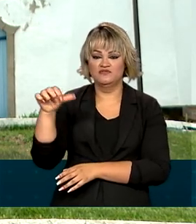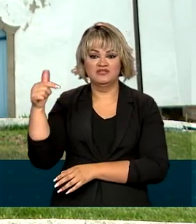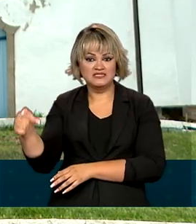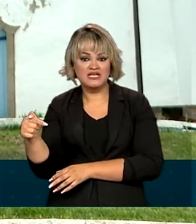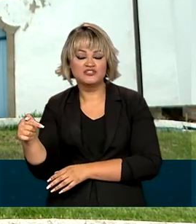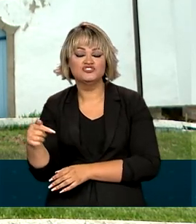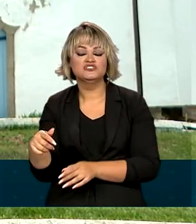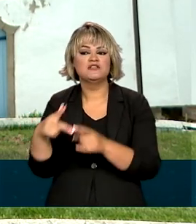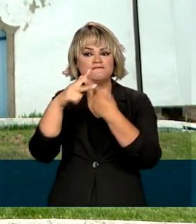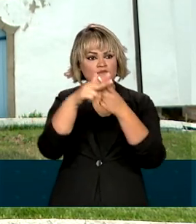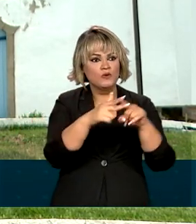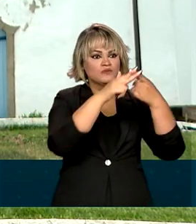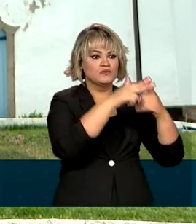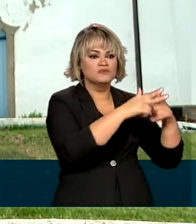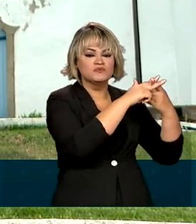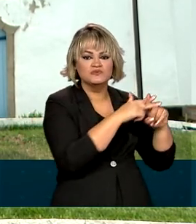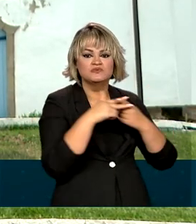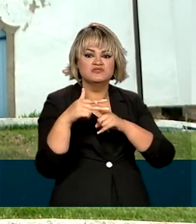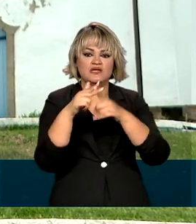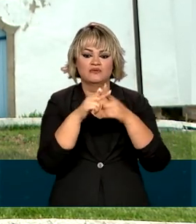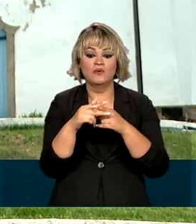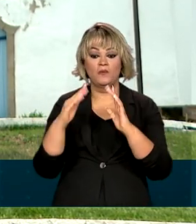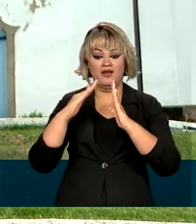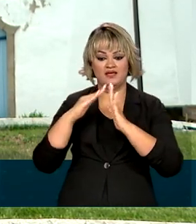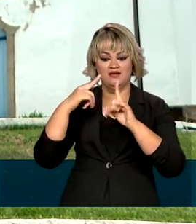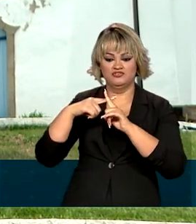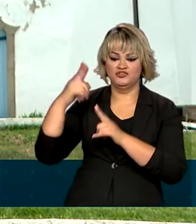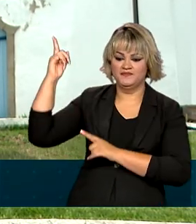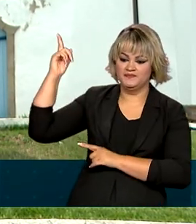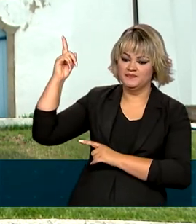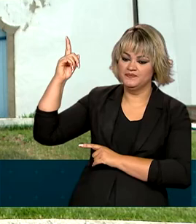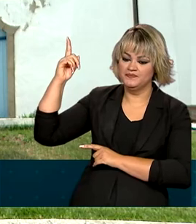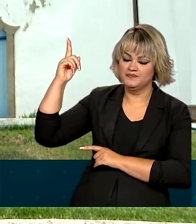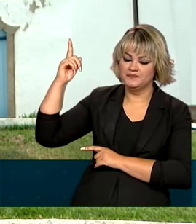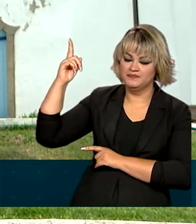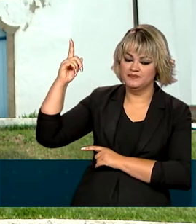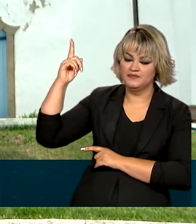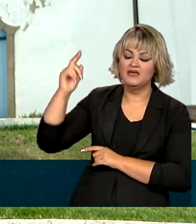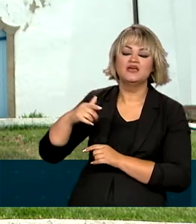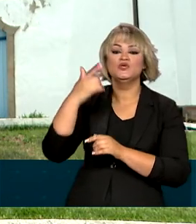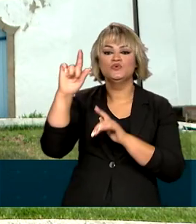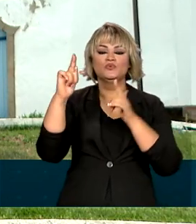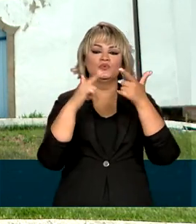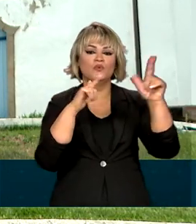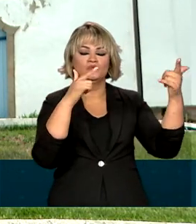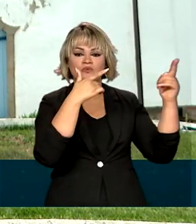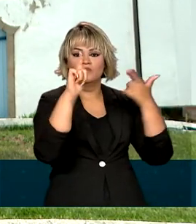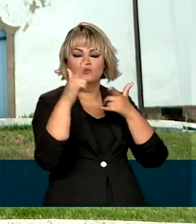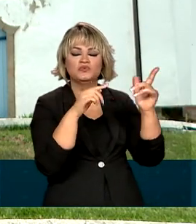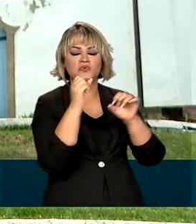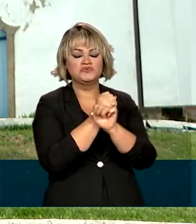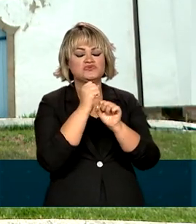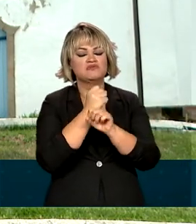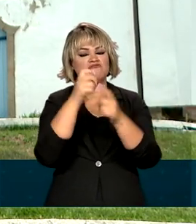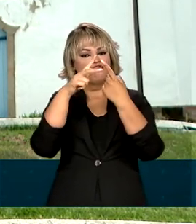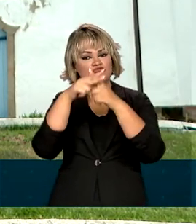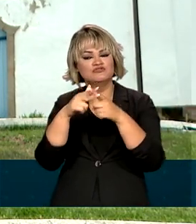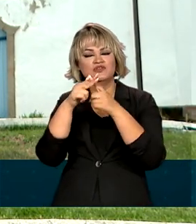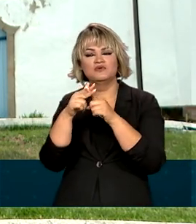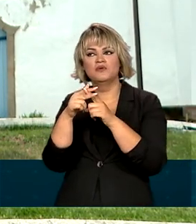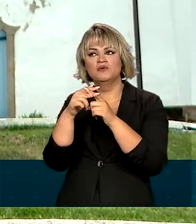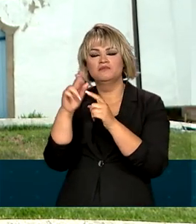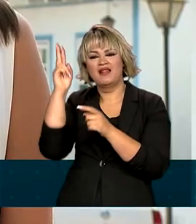de restauração do centro histórico, quando a Igreja Matriz, o Teatro de Pirinópolis e outros monumentos foram restaurados e